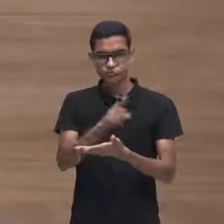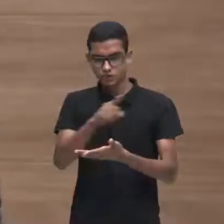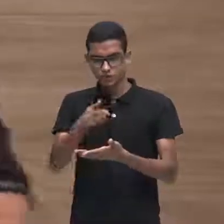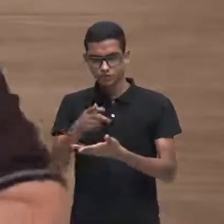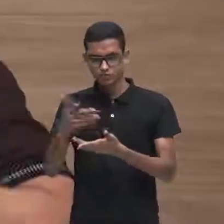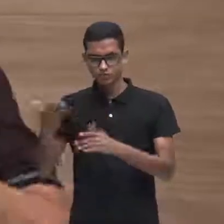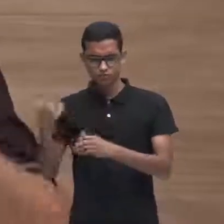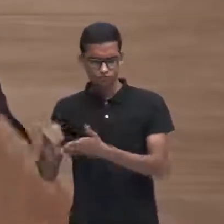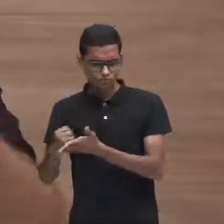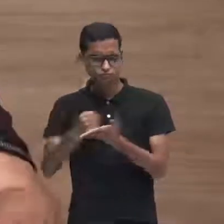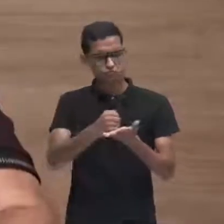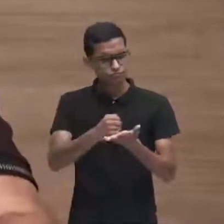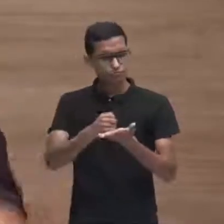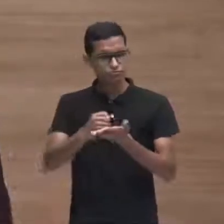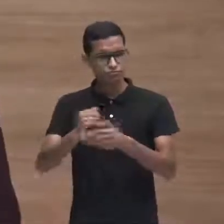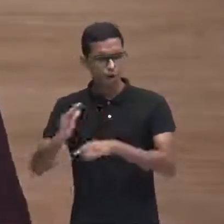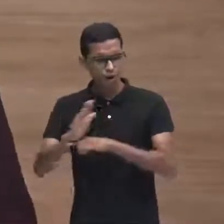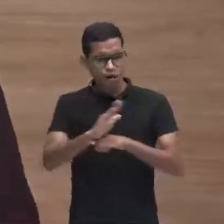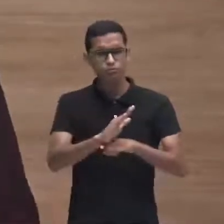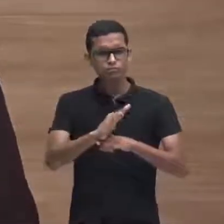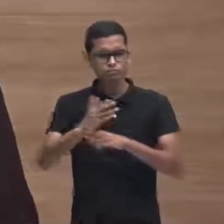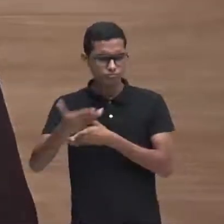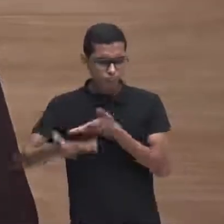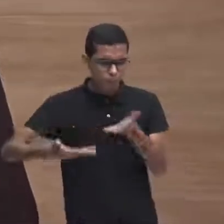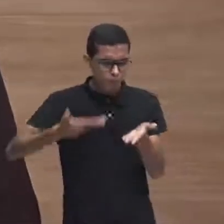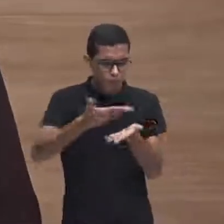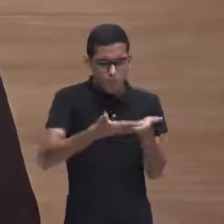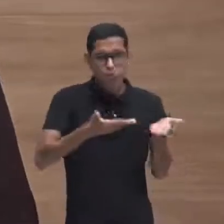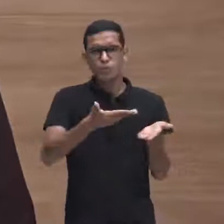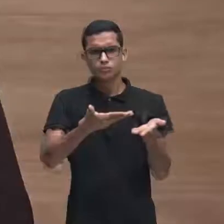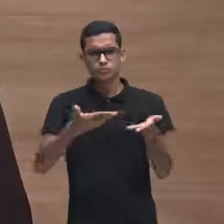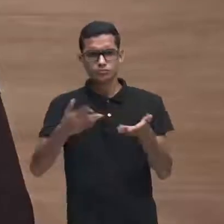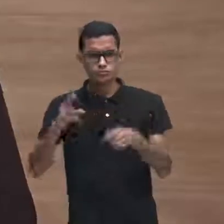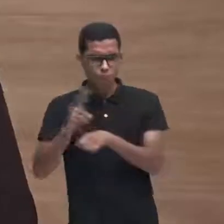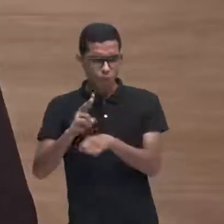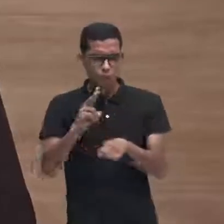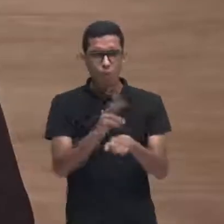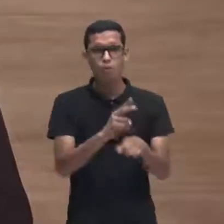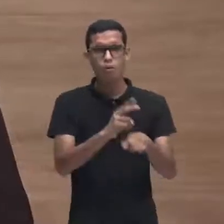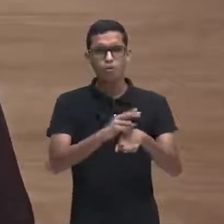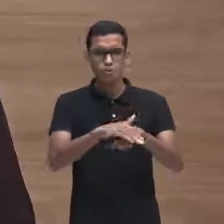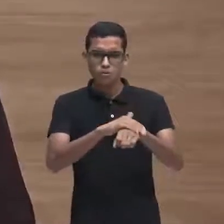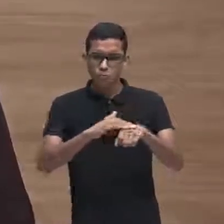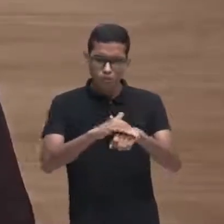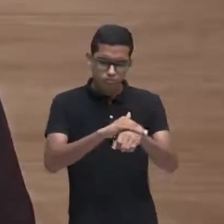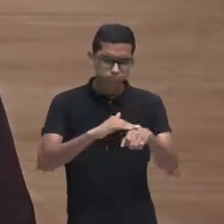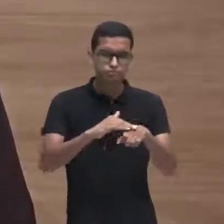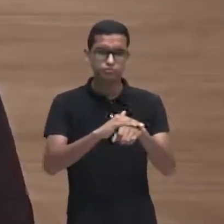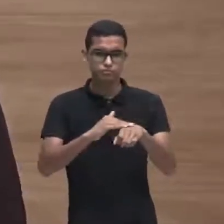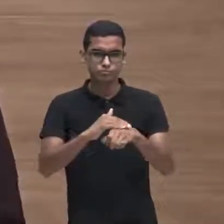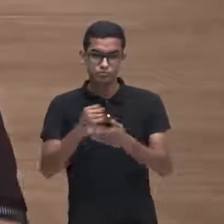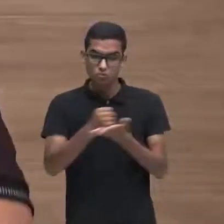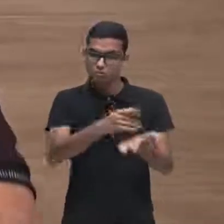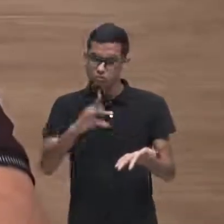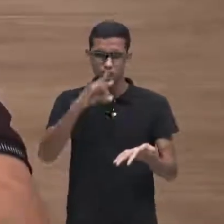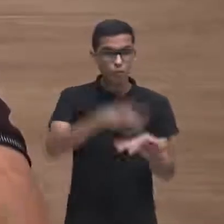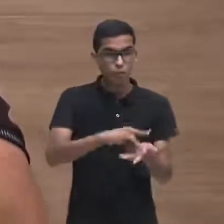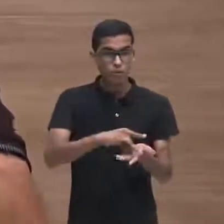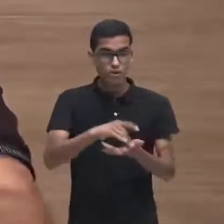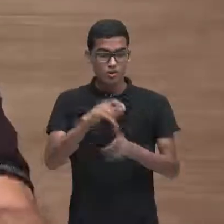estejam apostos para essas pessoas, porque elas não sabem lidar com o que está acontecendo. E